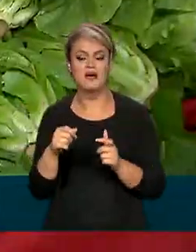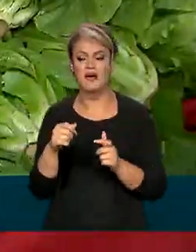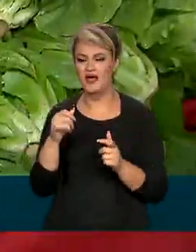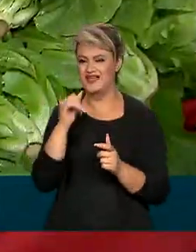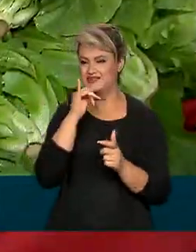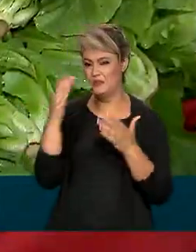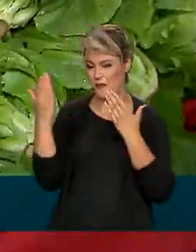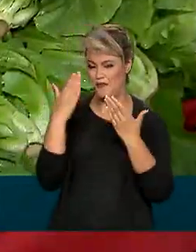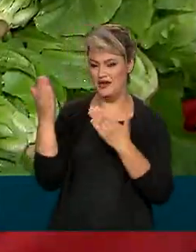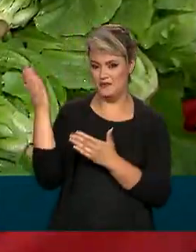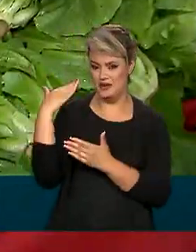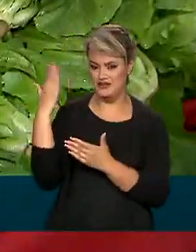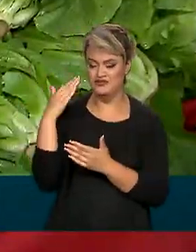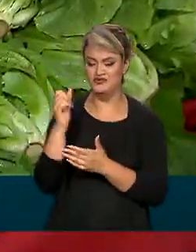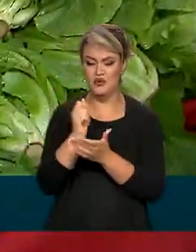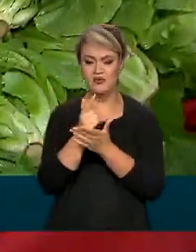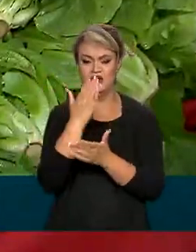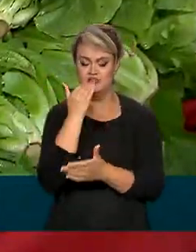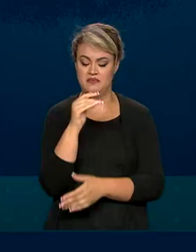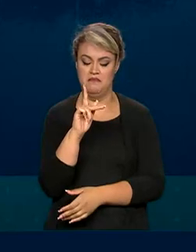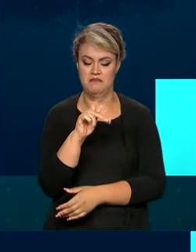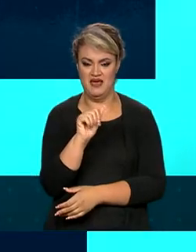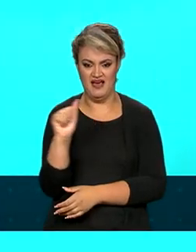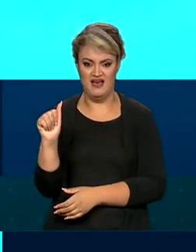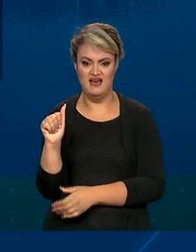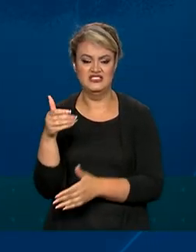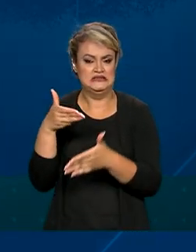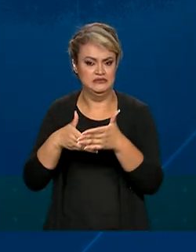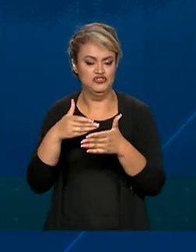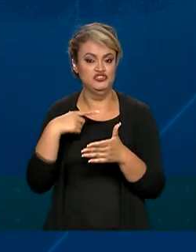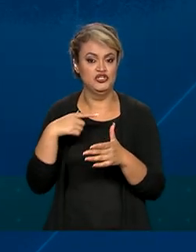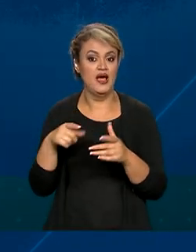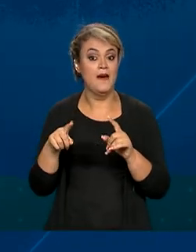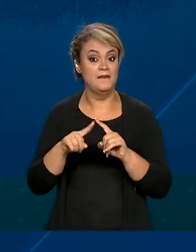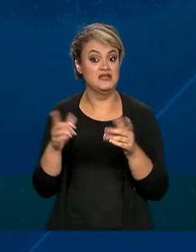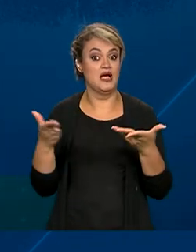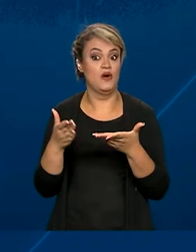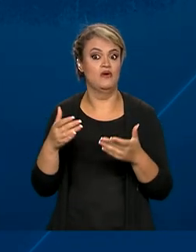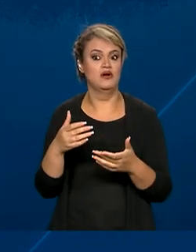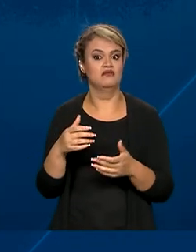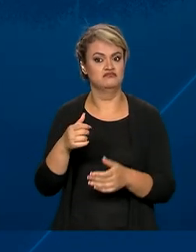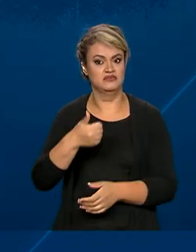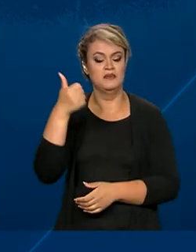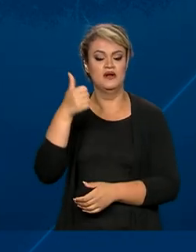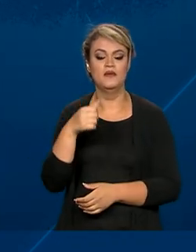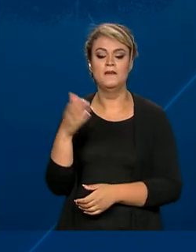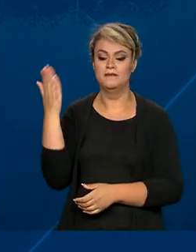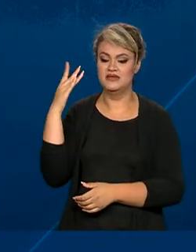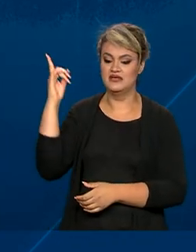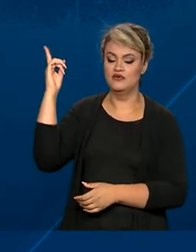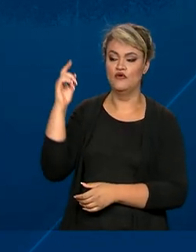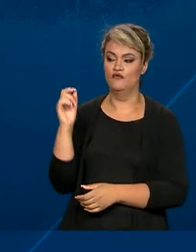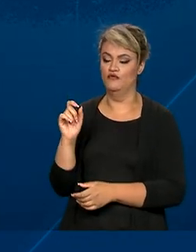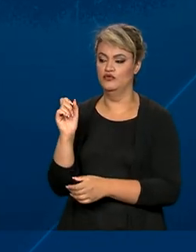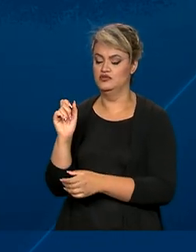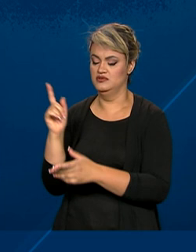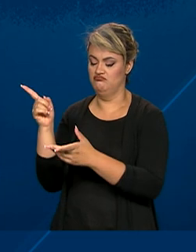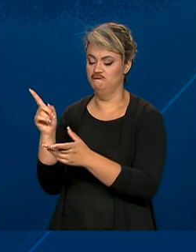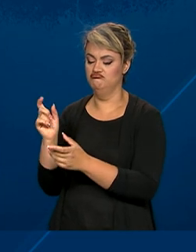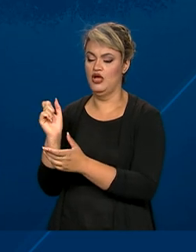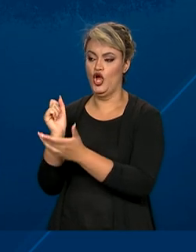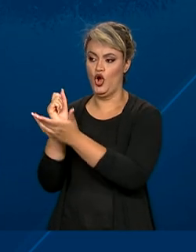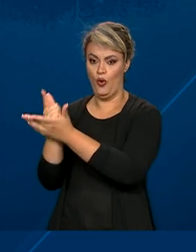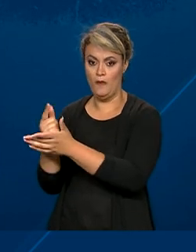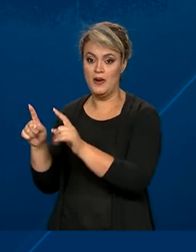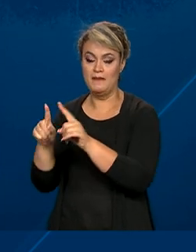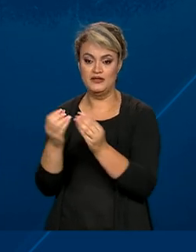Programa de Aquisição de Alimentos, o PAA. A compra com doação simultânea passou de 6.500 para